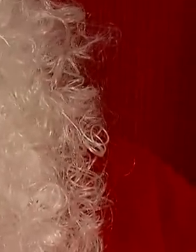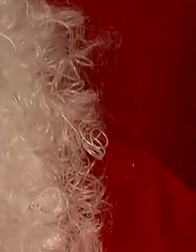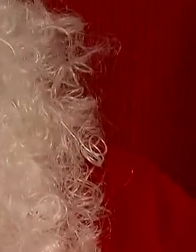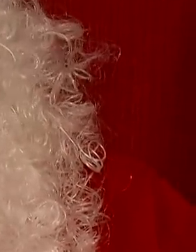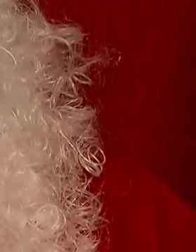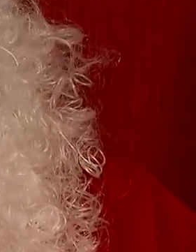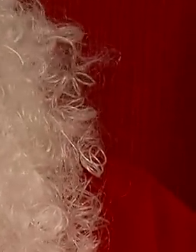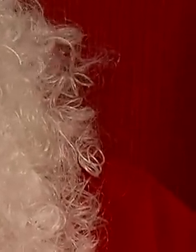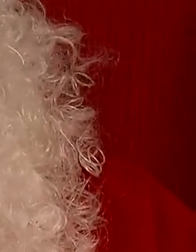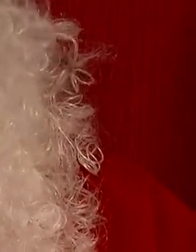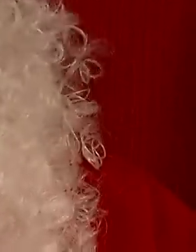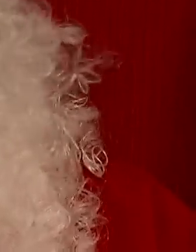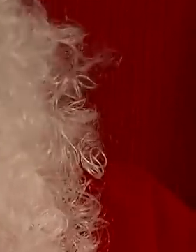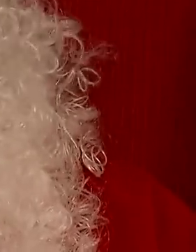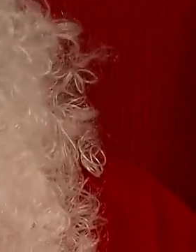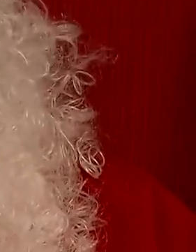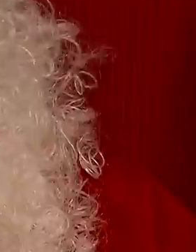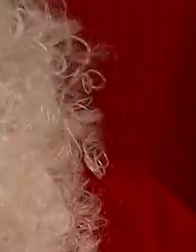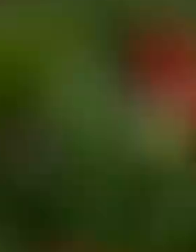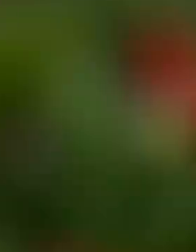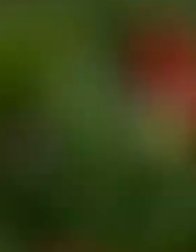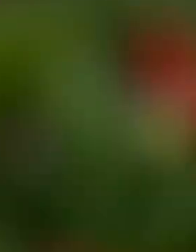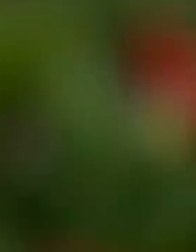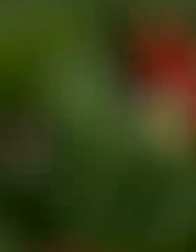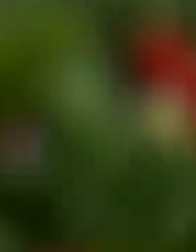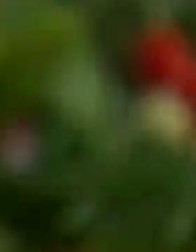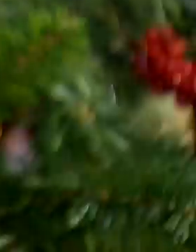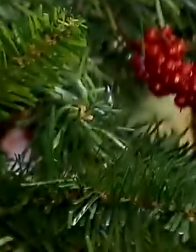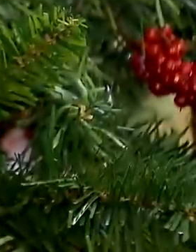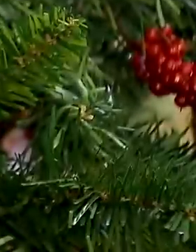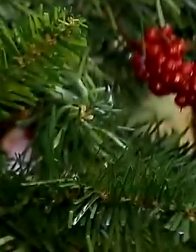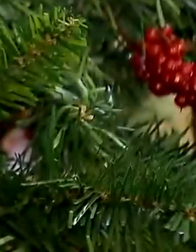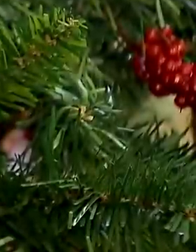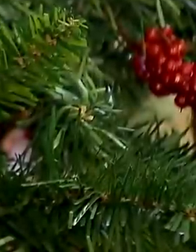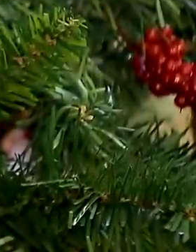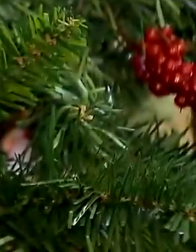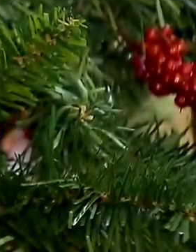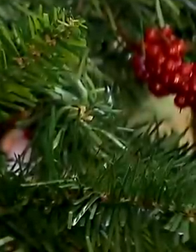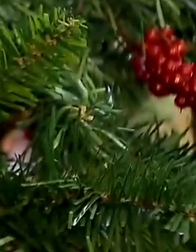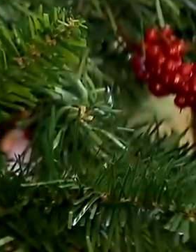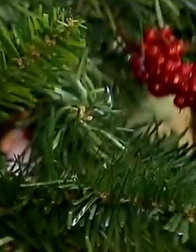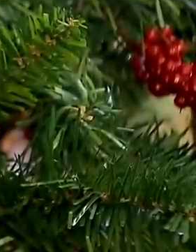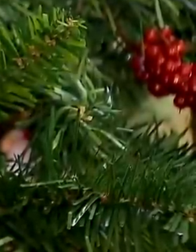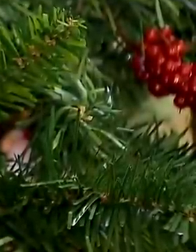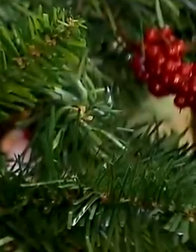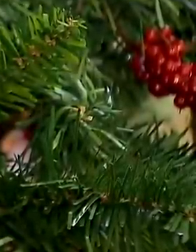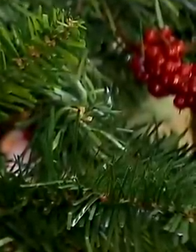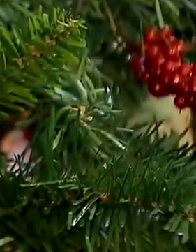Transcrição Legendas por Quintena Coelho